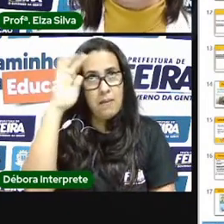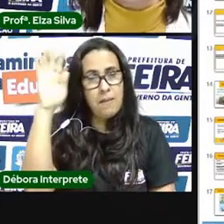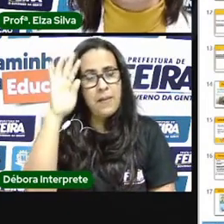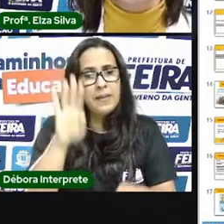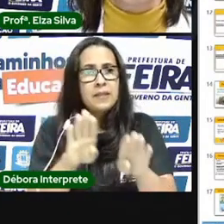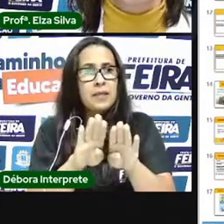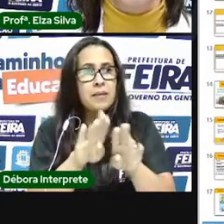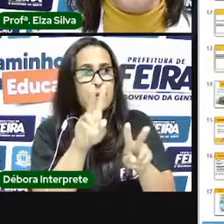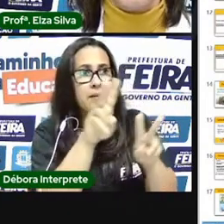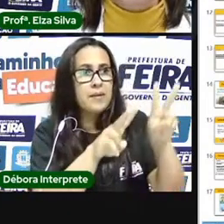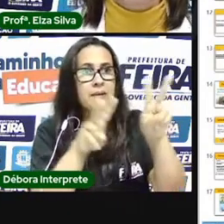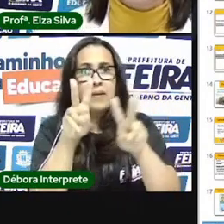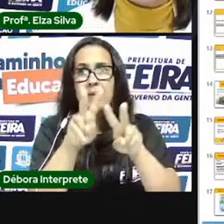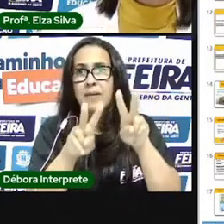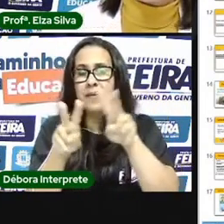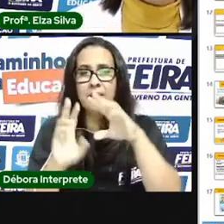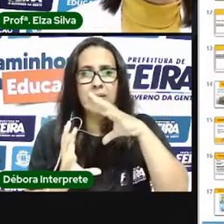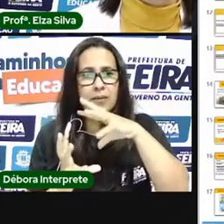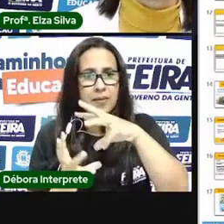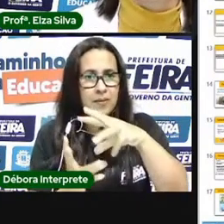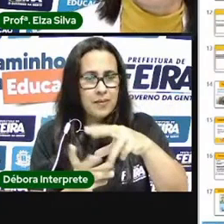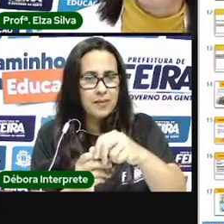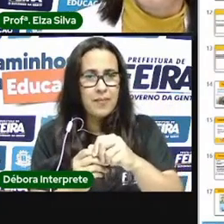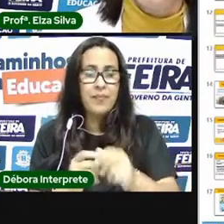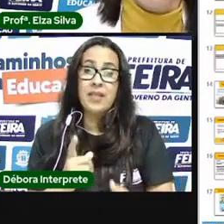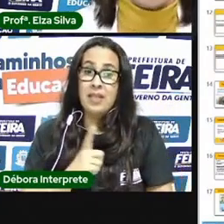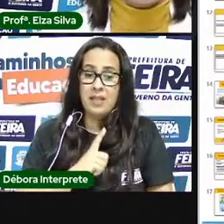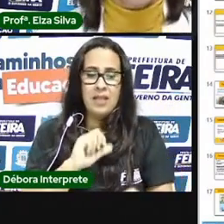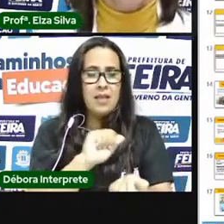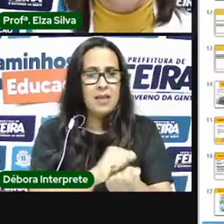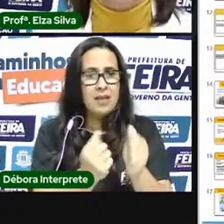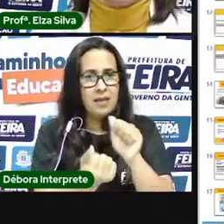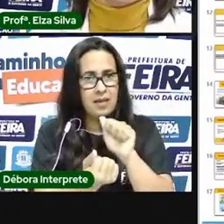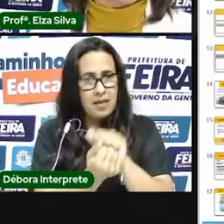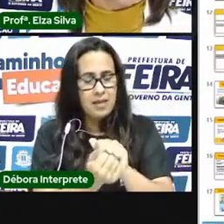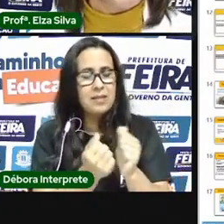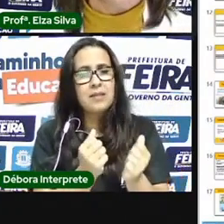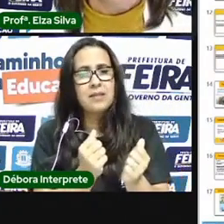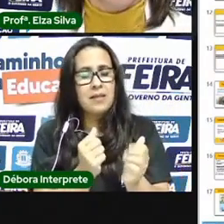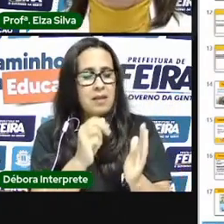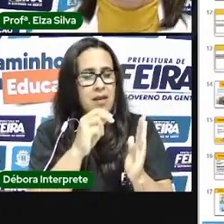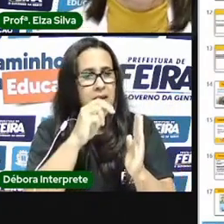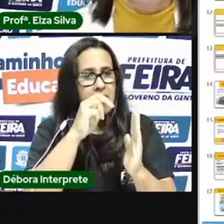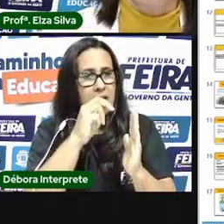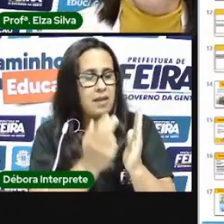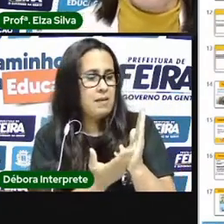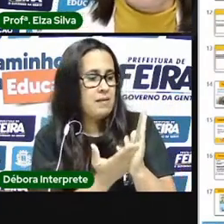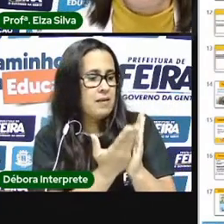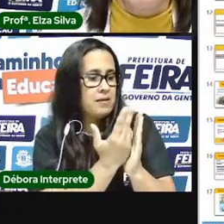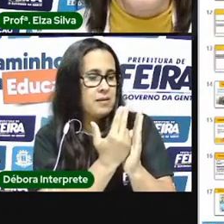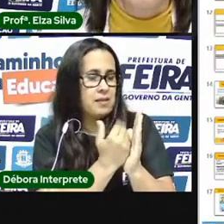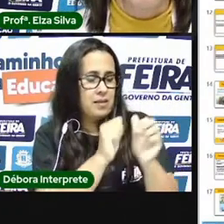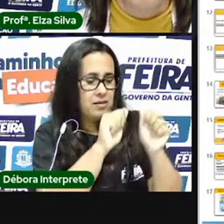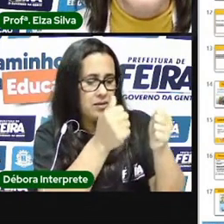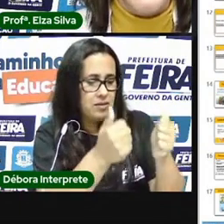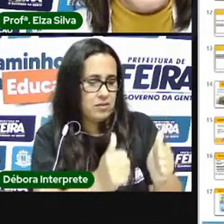modalidades artísticas existem aquelas mais tradicionais como a pintura o desenho a escultura a